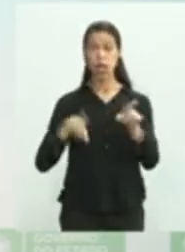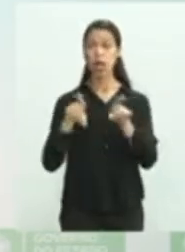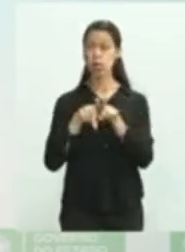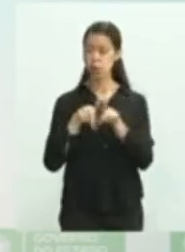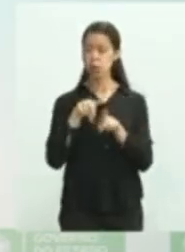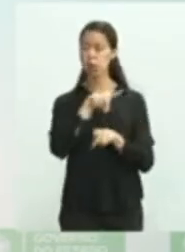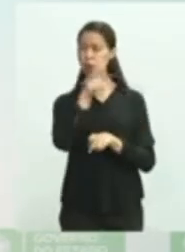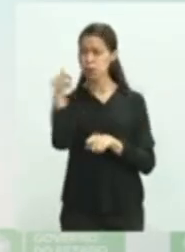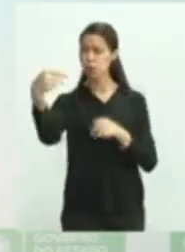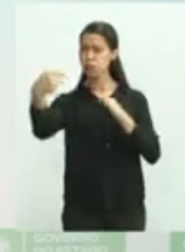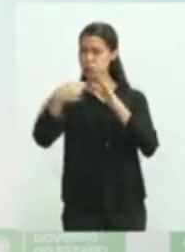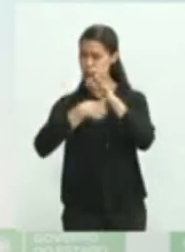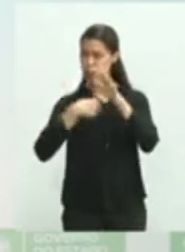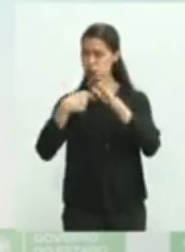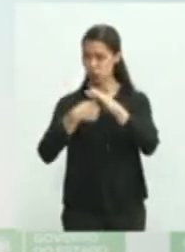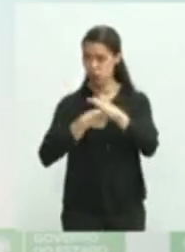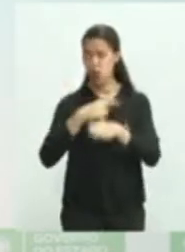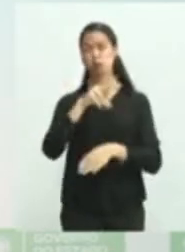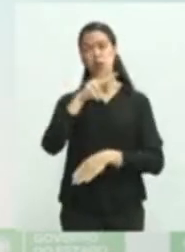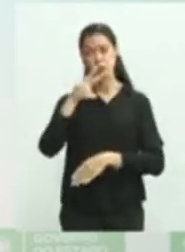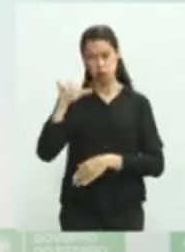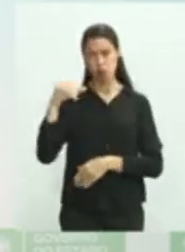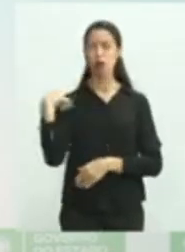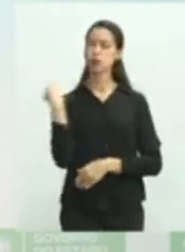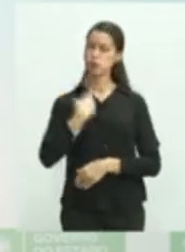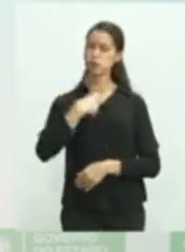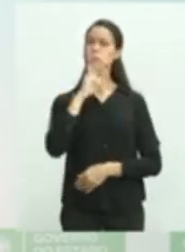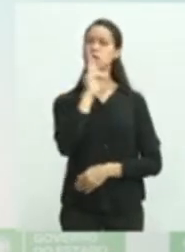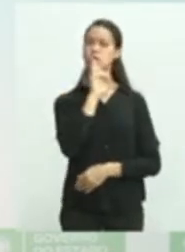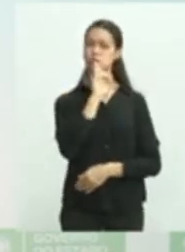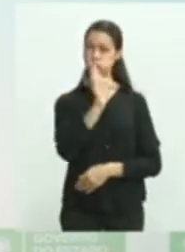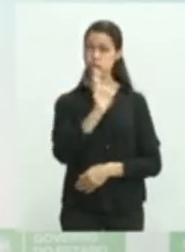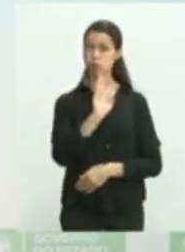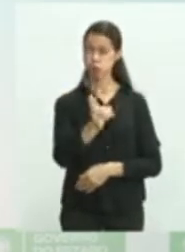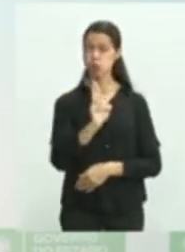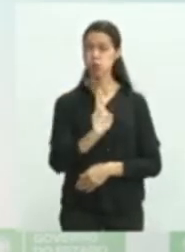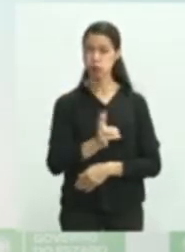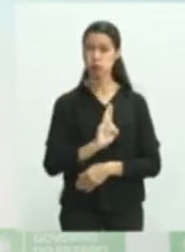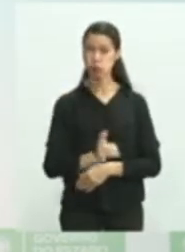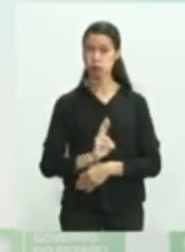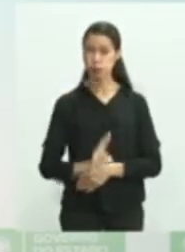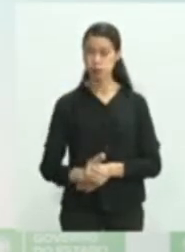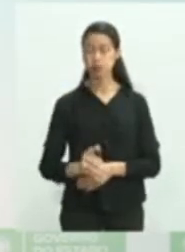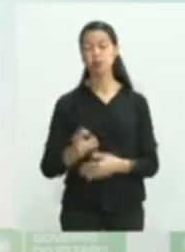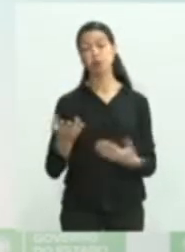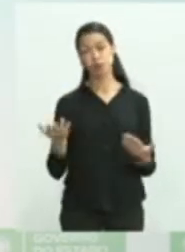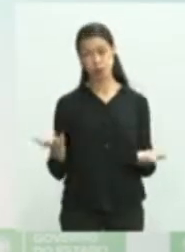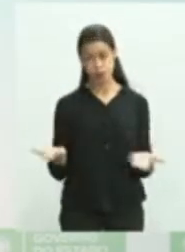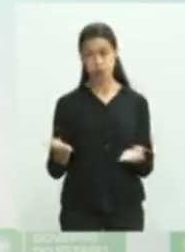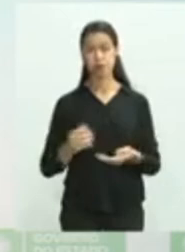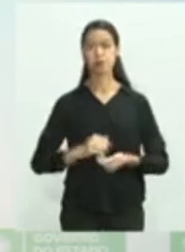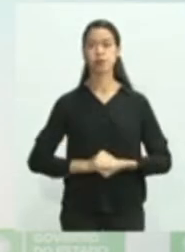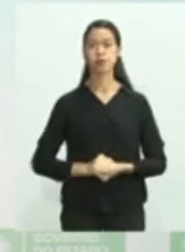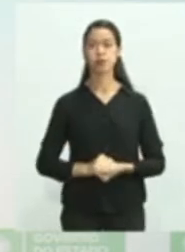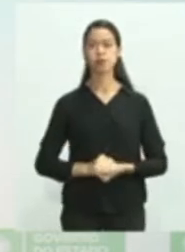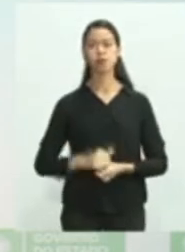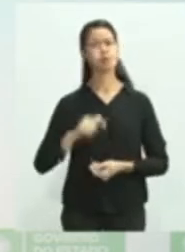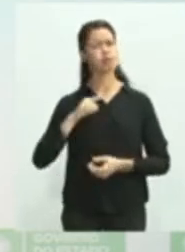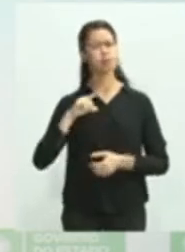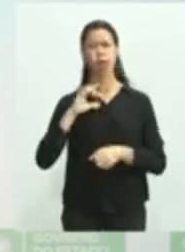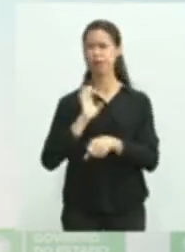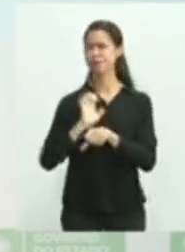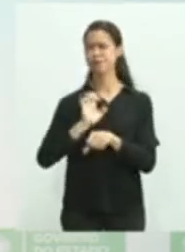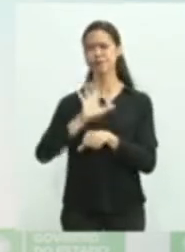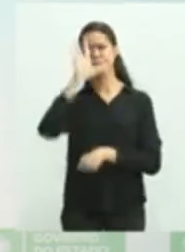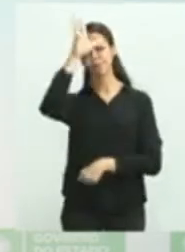perguntas encaminhadas pela imprensa e por cidadãos vindos de todo o Estado,